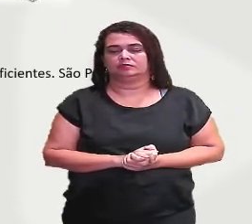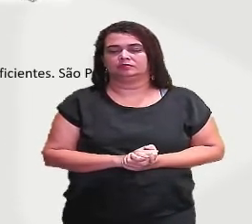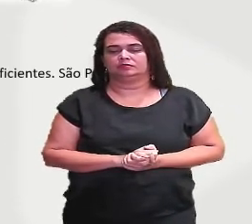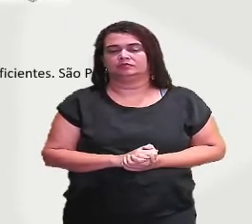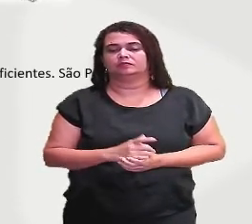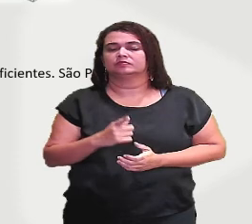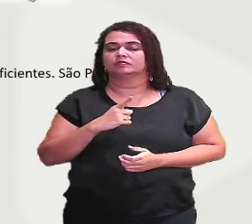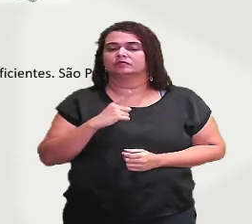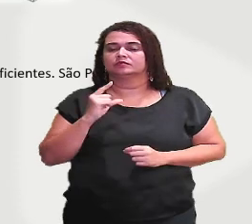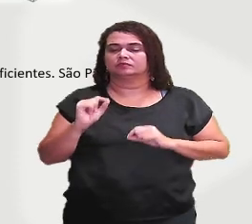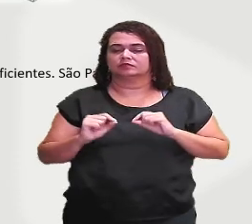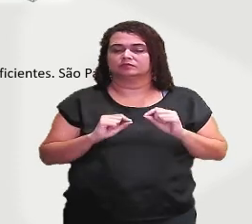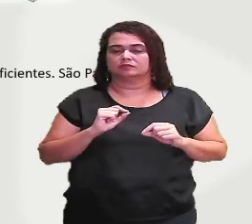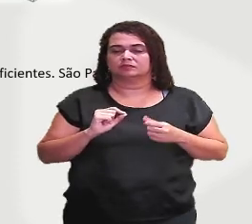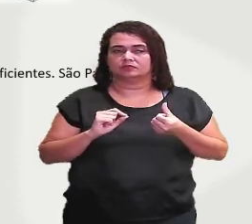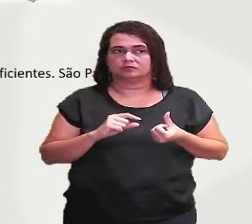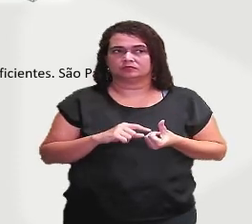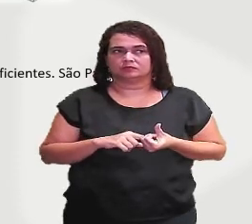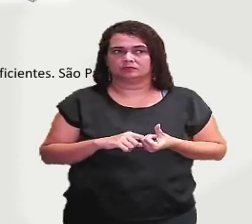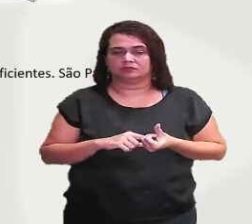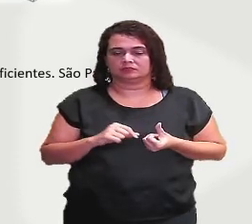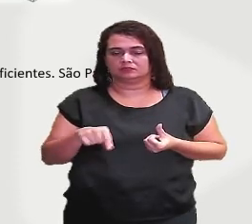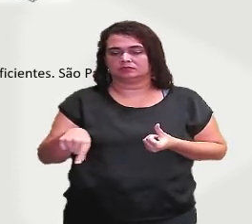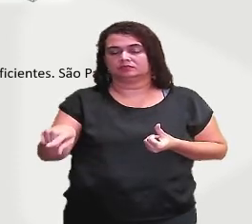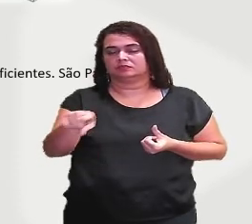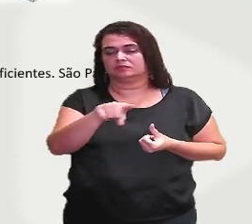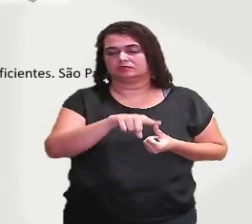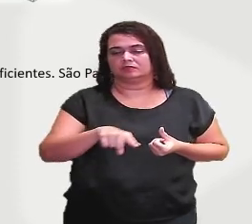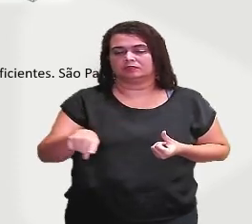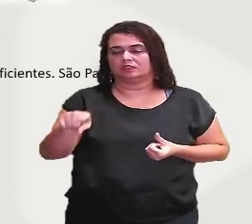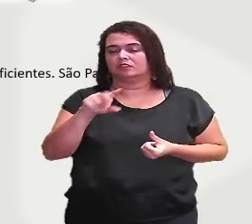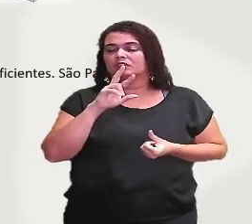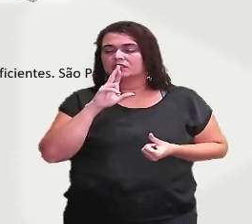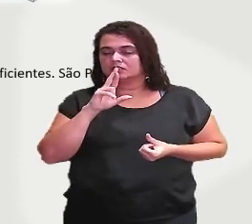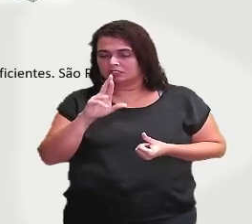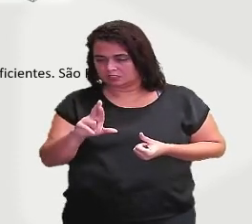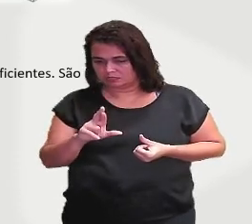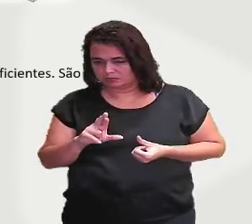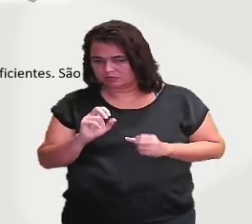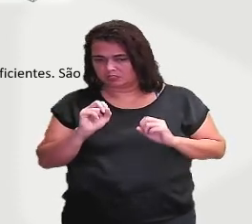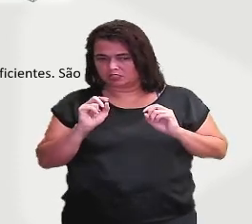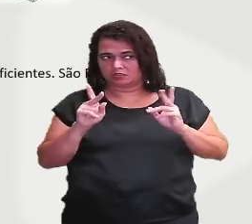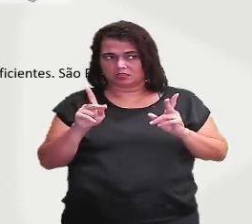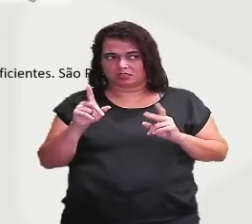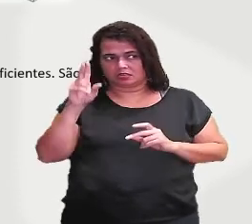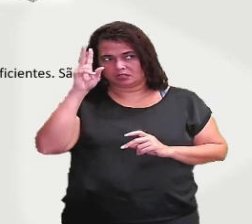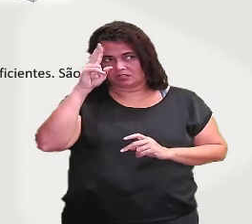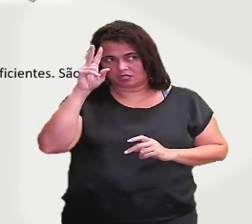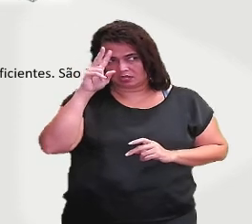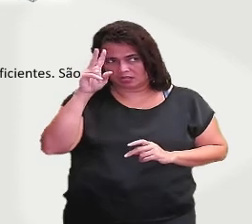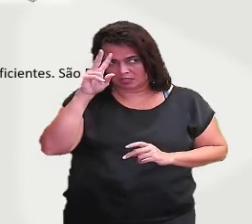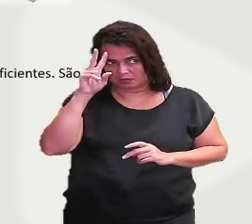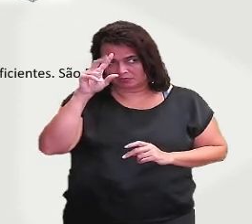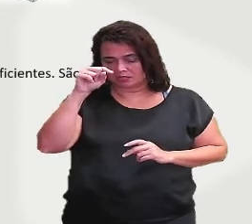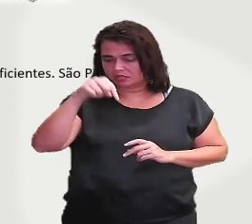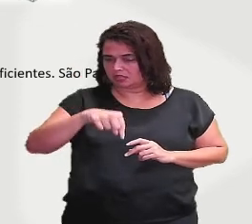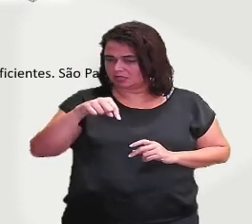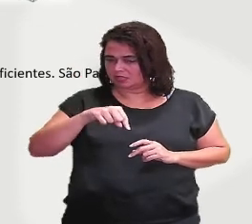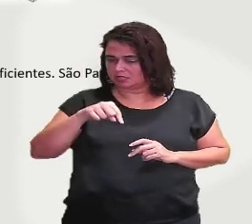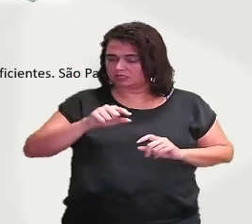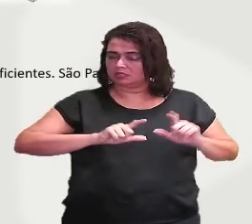Aqui temos a questão 6. Eu vou deixar pra vocês responderem, tá certo? Então, lembrando que essa aula na TV, ela também